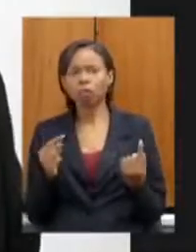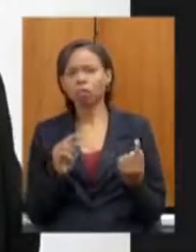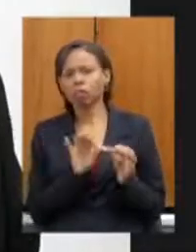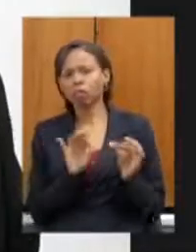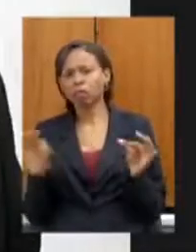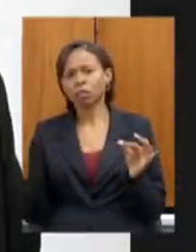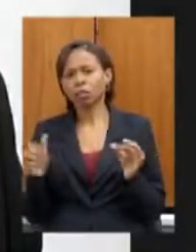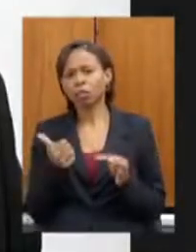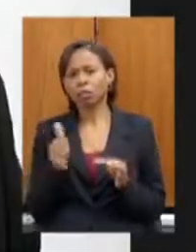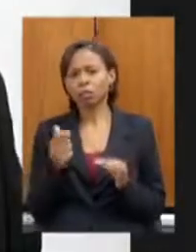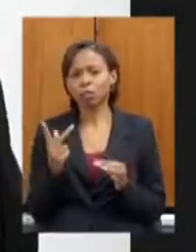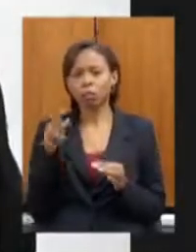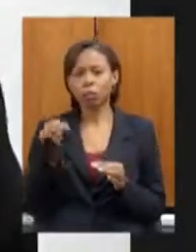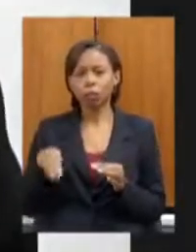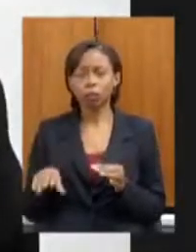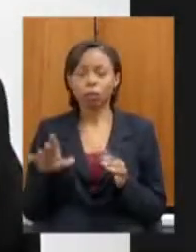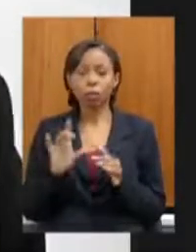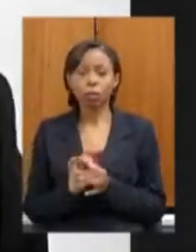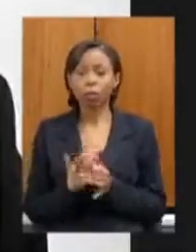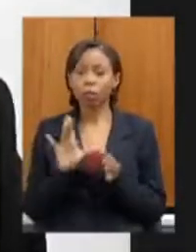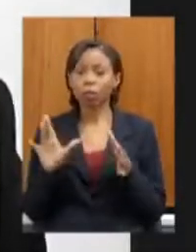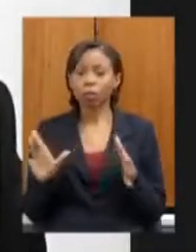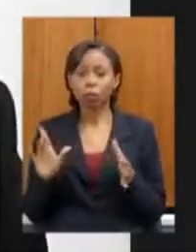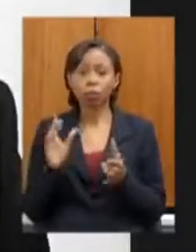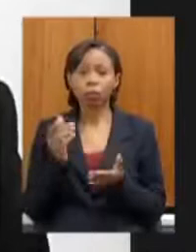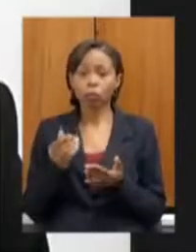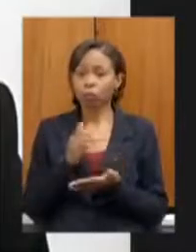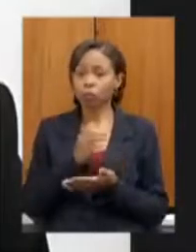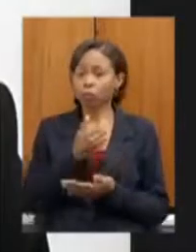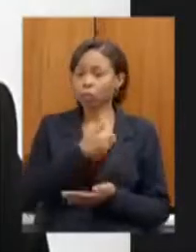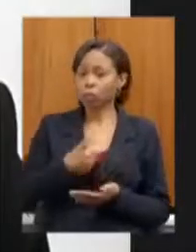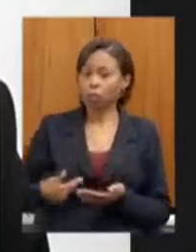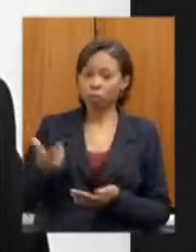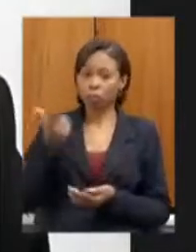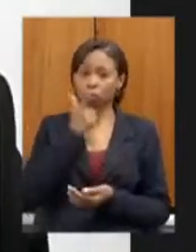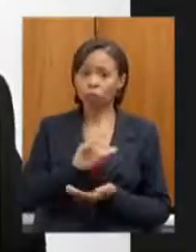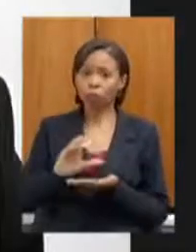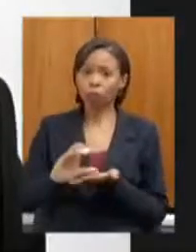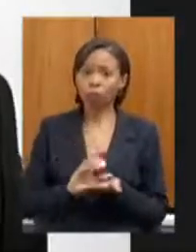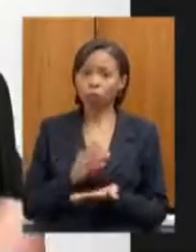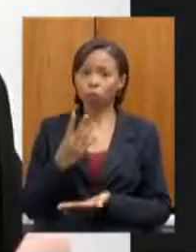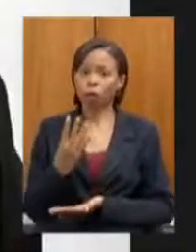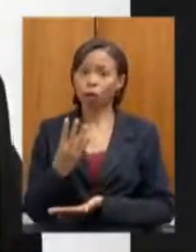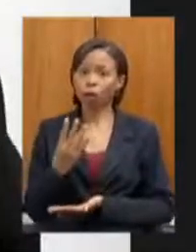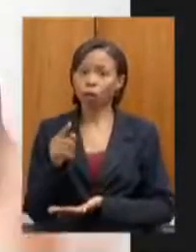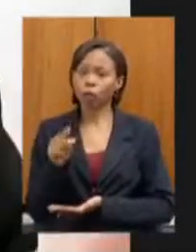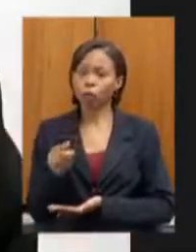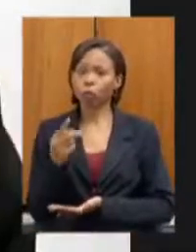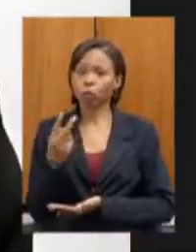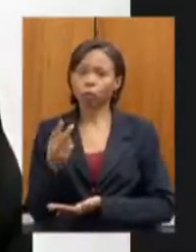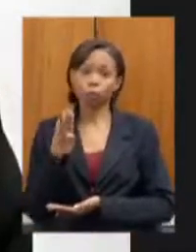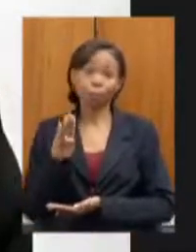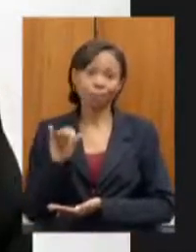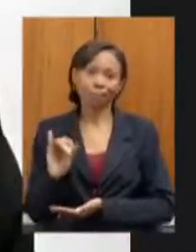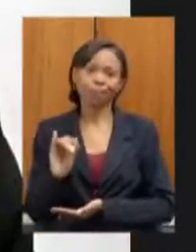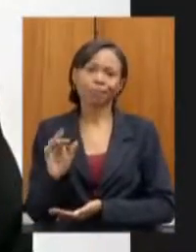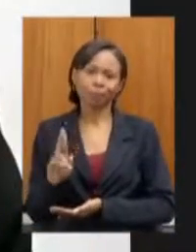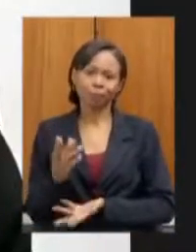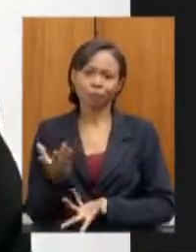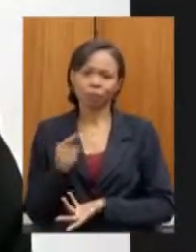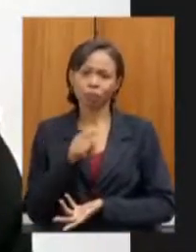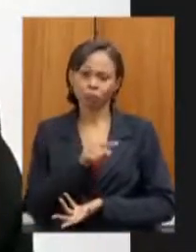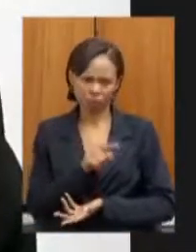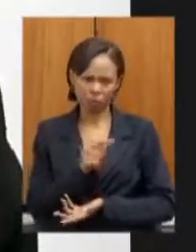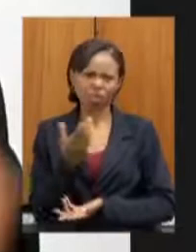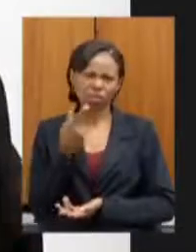o estado recebe o aporte de 4.2 bi ou seja pela última conversa o senhor tem o desejo de federalizá-la